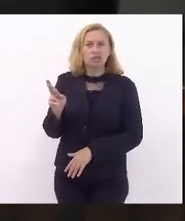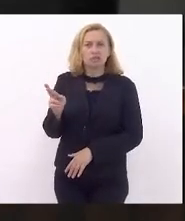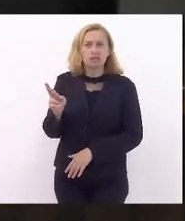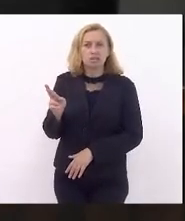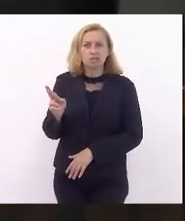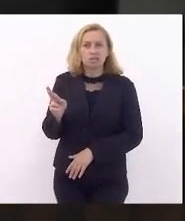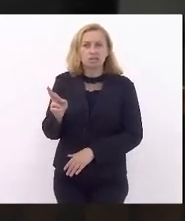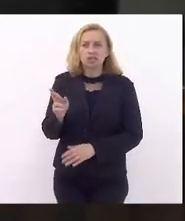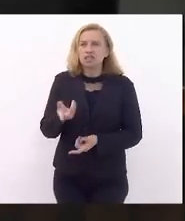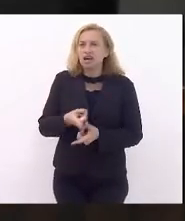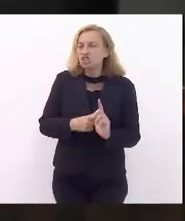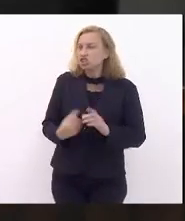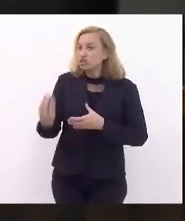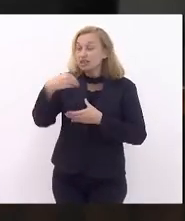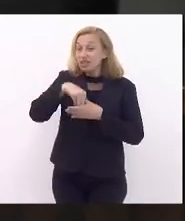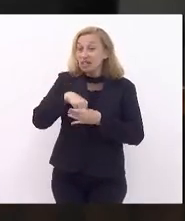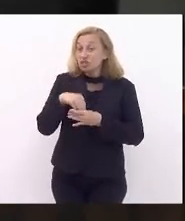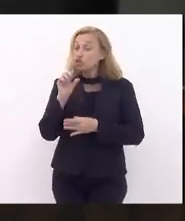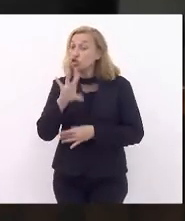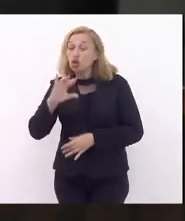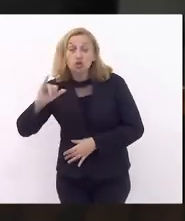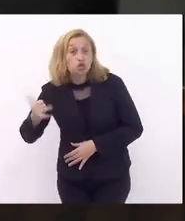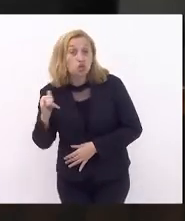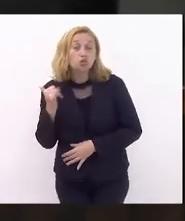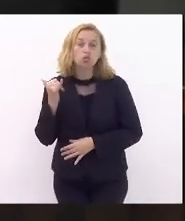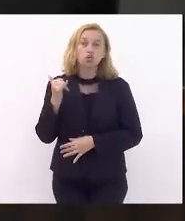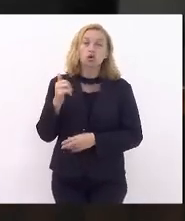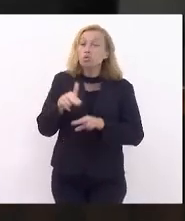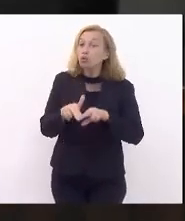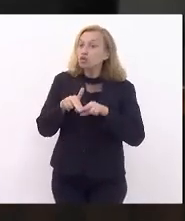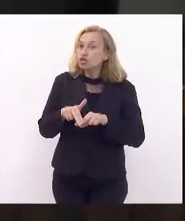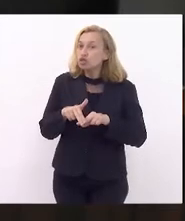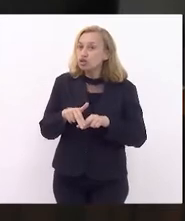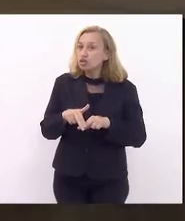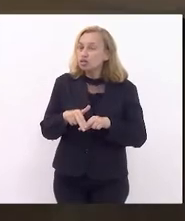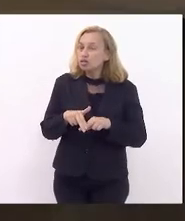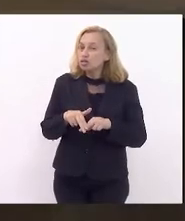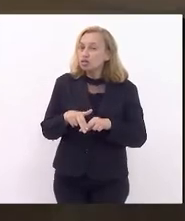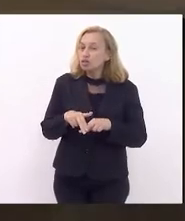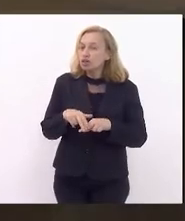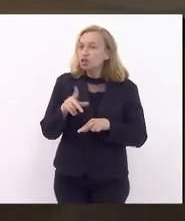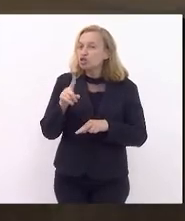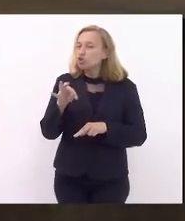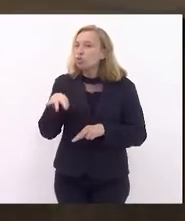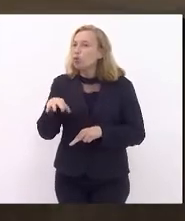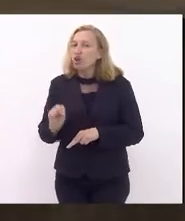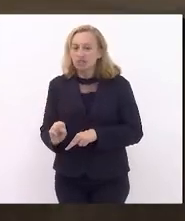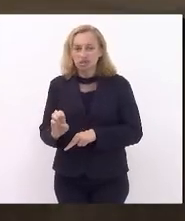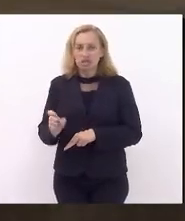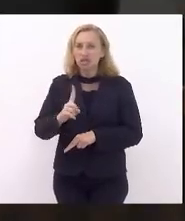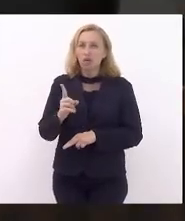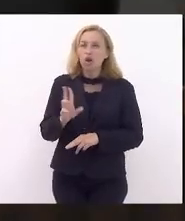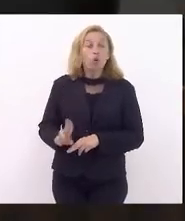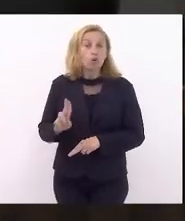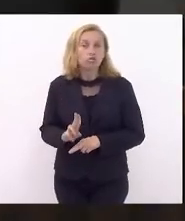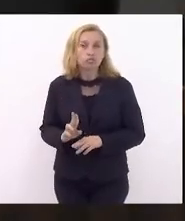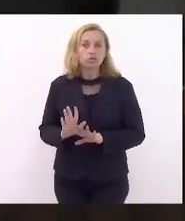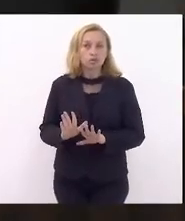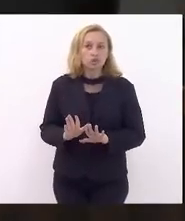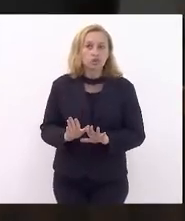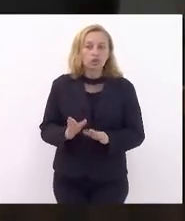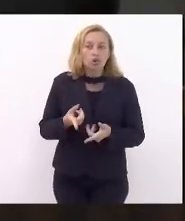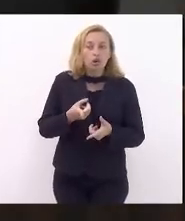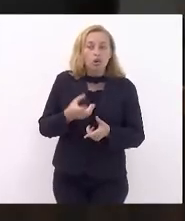na dívida interna com esse aumento de juros, fruto da alta dos commodities, isso não é consumo. Então, nós estamos